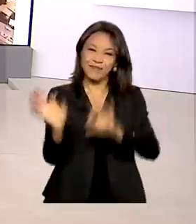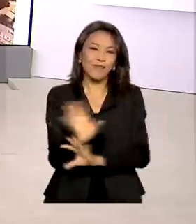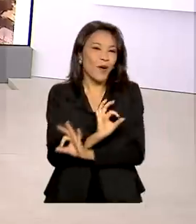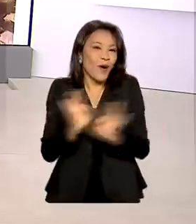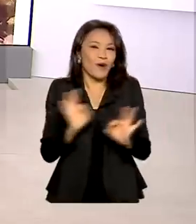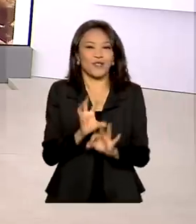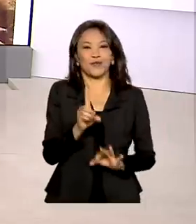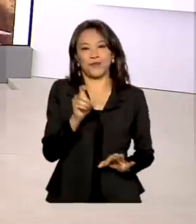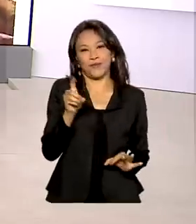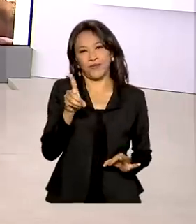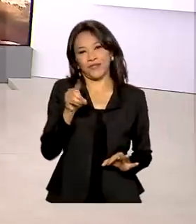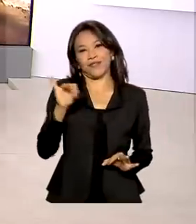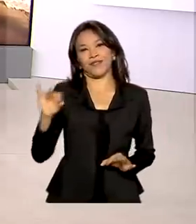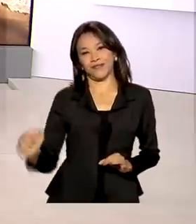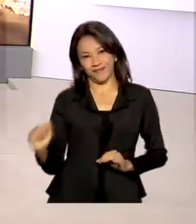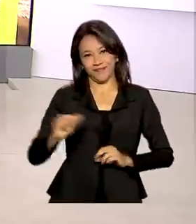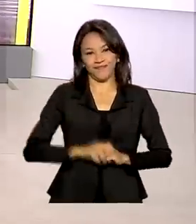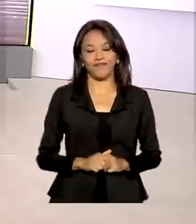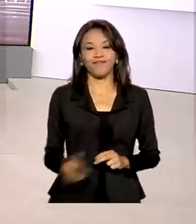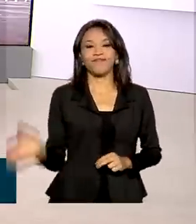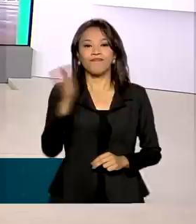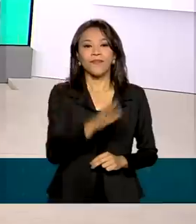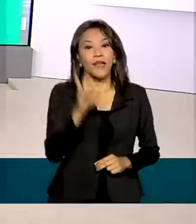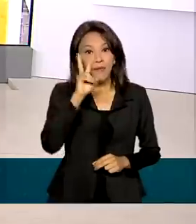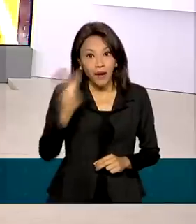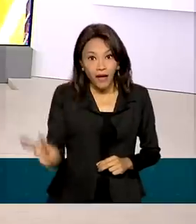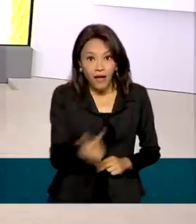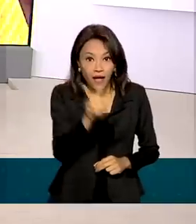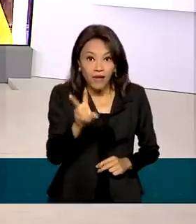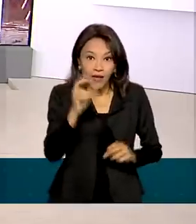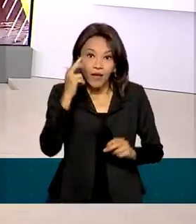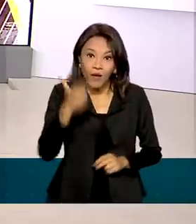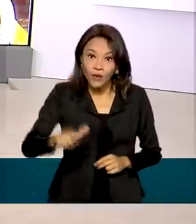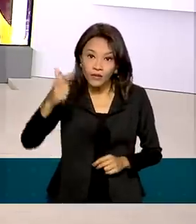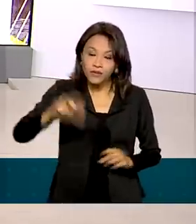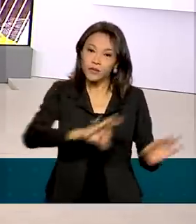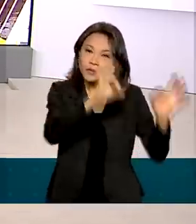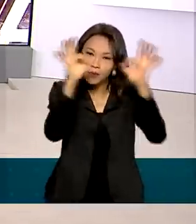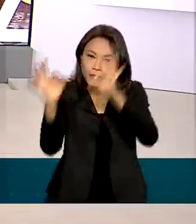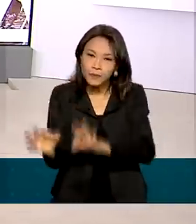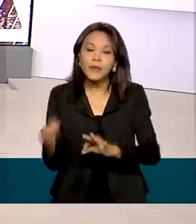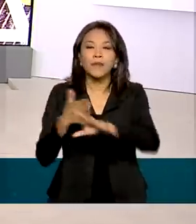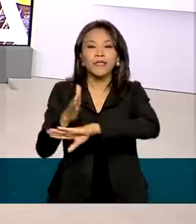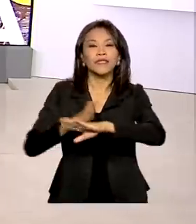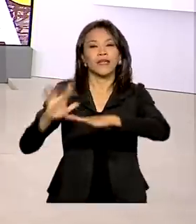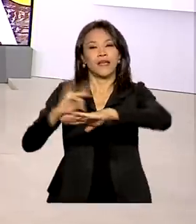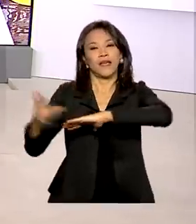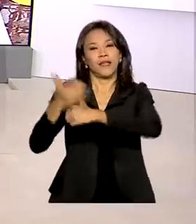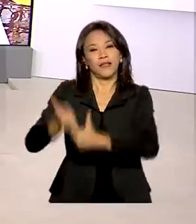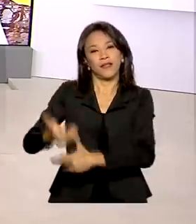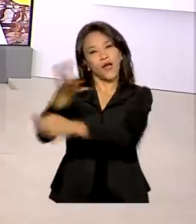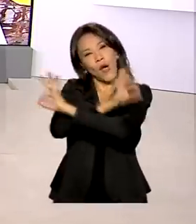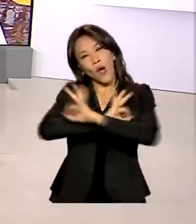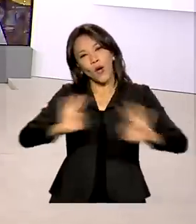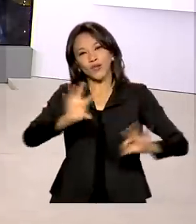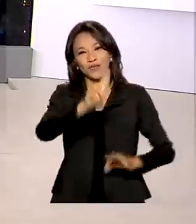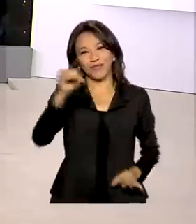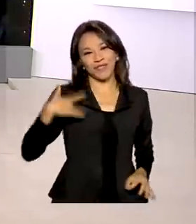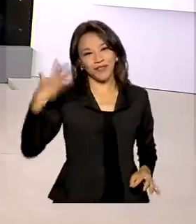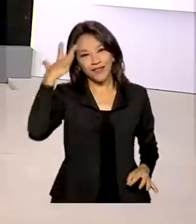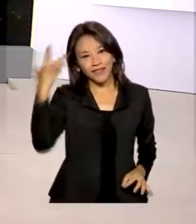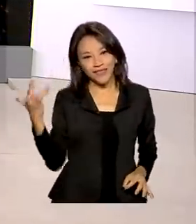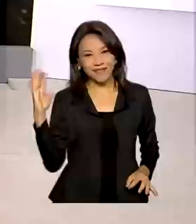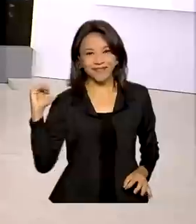dia. Para rever as reportagens de hoje, acesse as nossas redes sociais. Para você, um ótimo dia e até